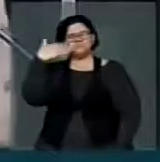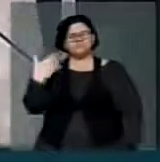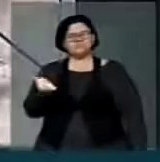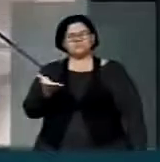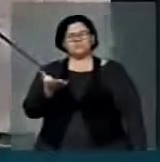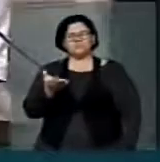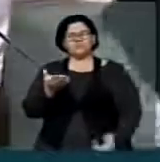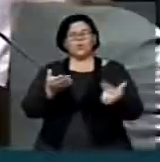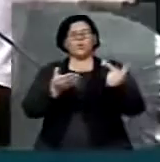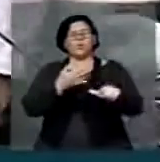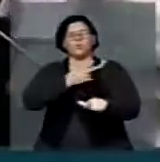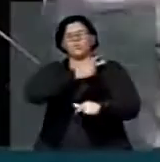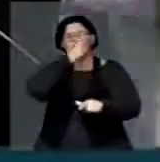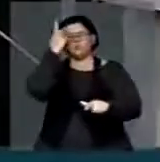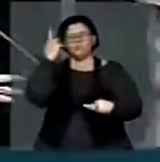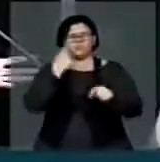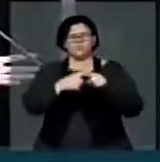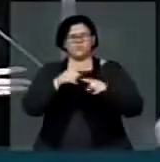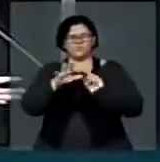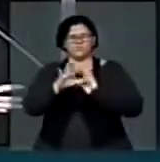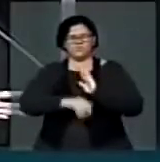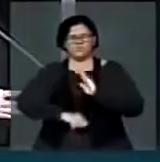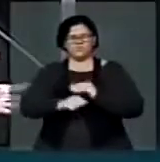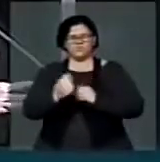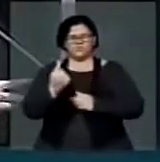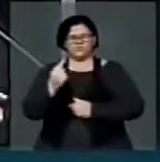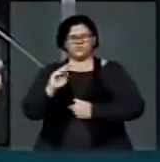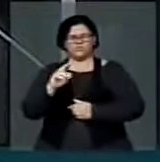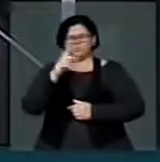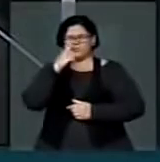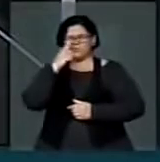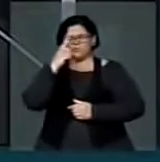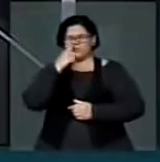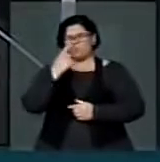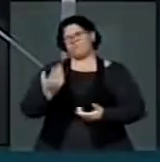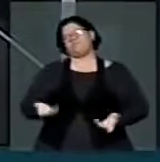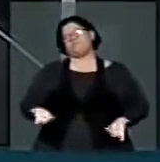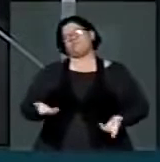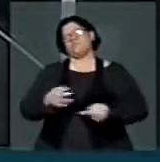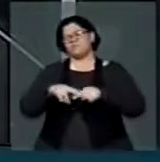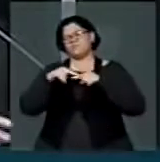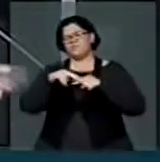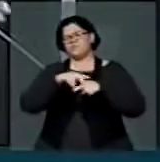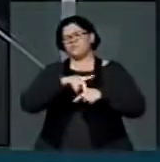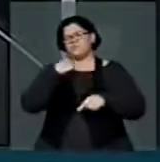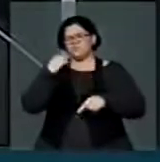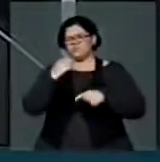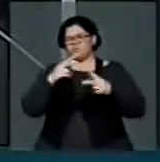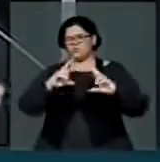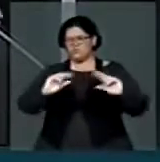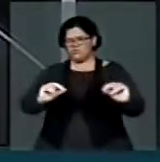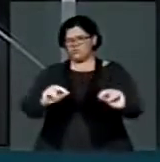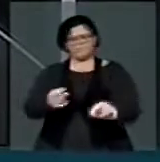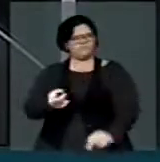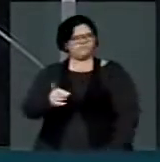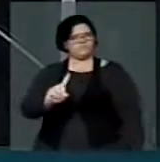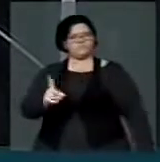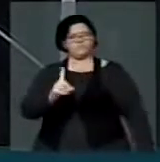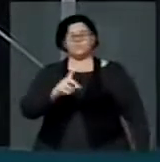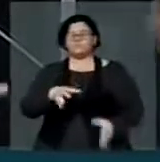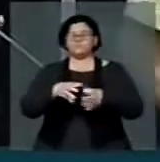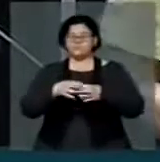pegou, furtou um pacote de biscoito. Por isso que a bancada feminina lança uma